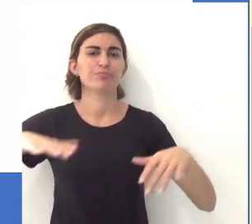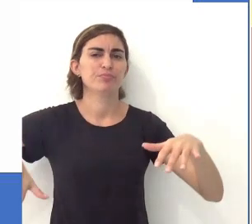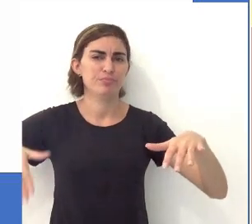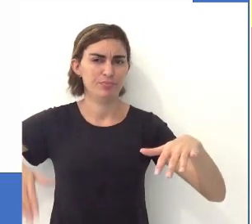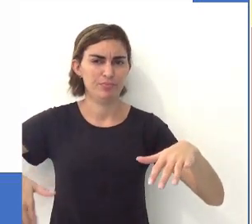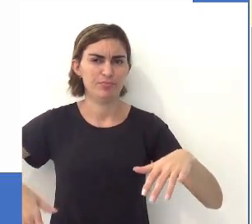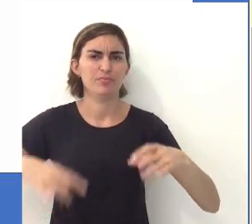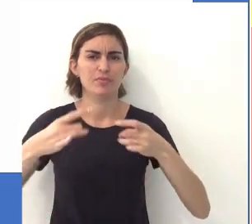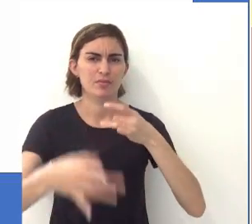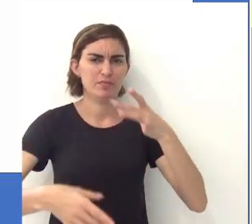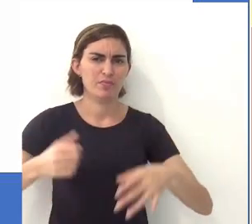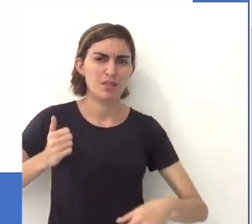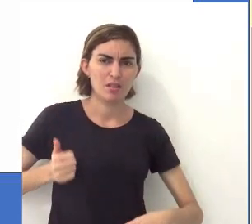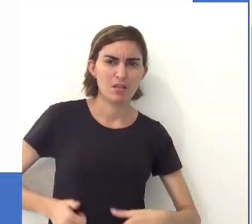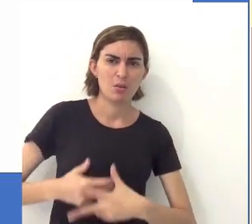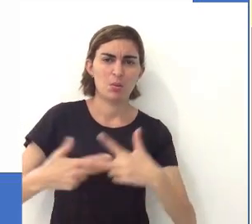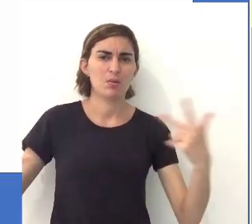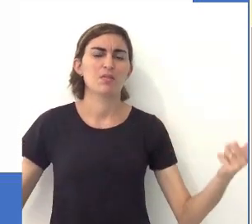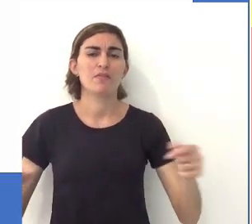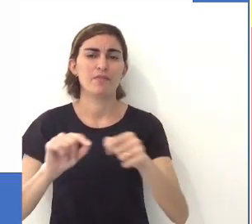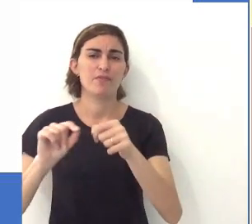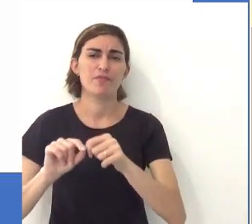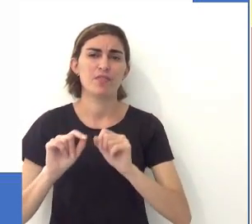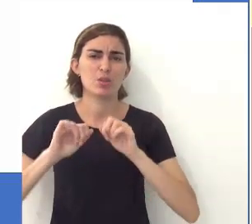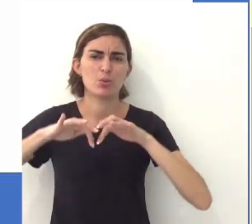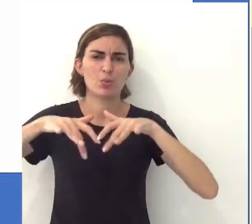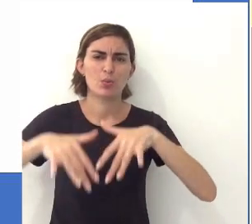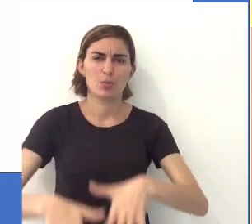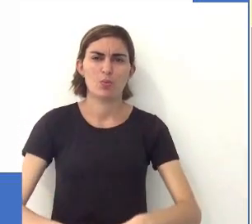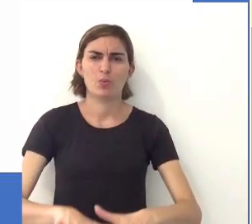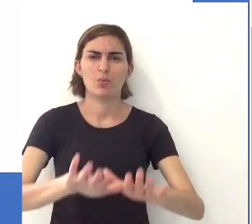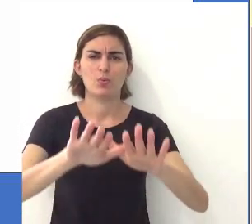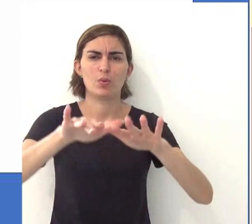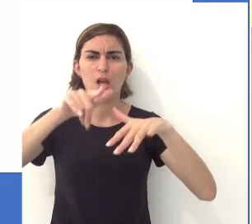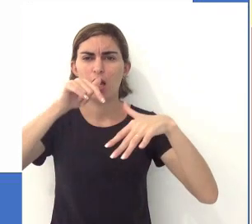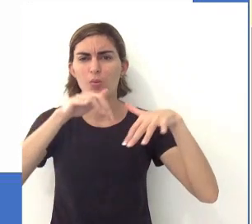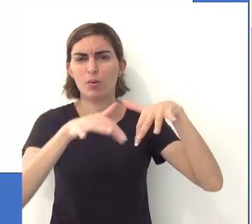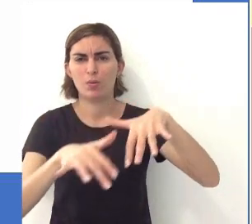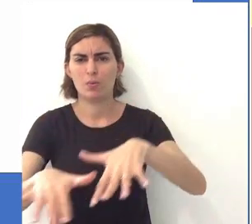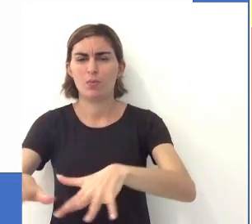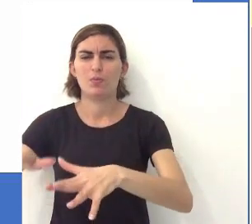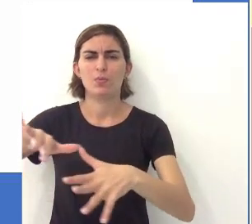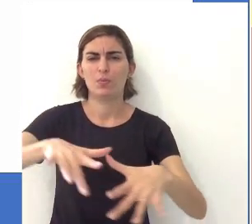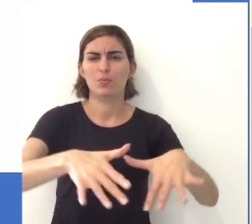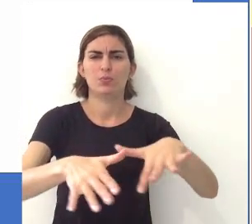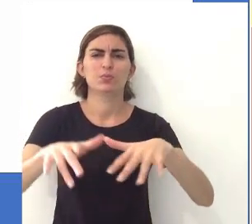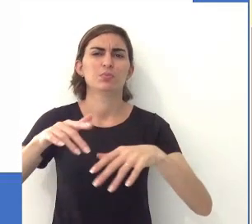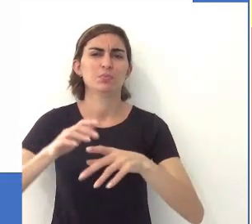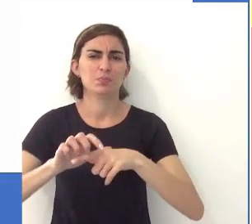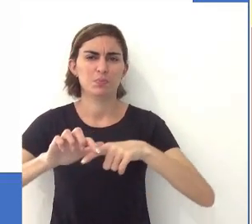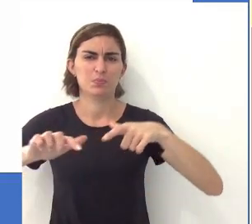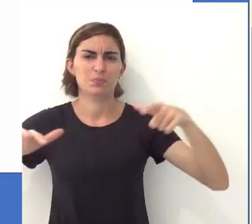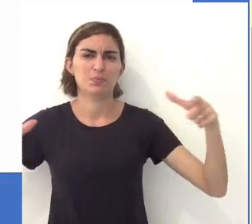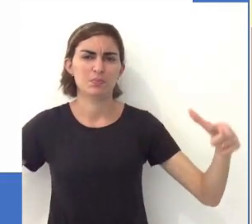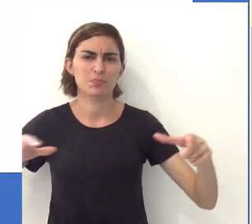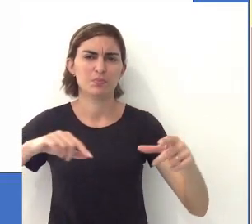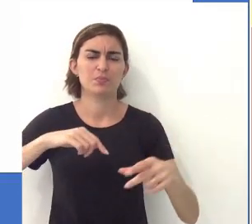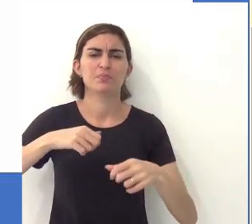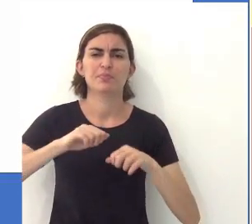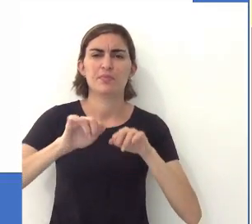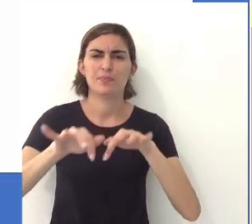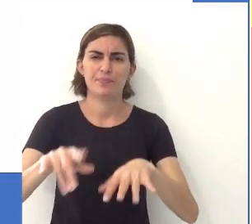poluem a praia, deixam seus dejetos e isso faz com que os rios e oceanos sejam cada vez mais